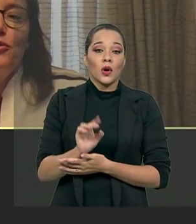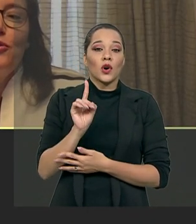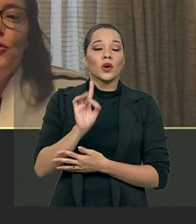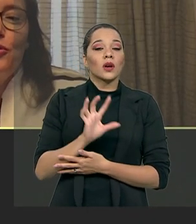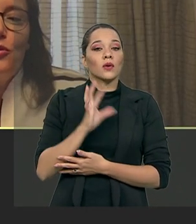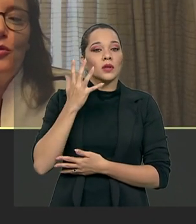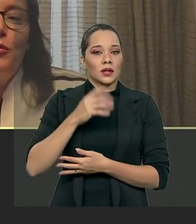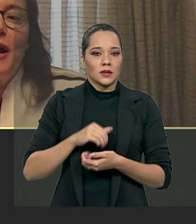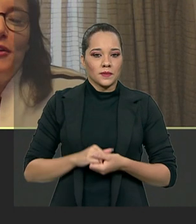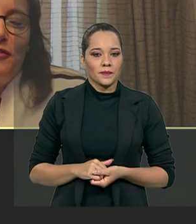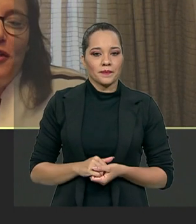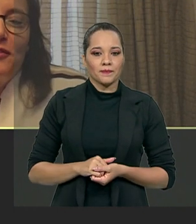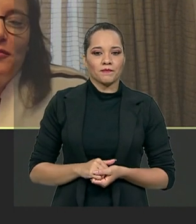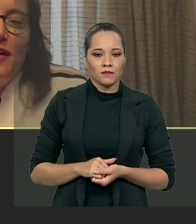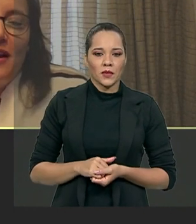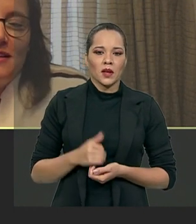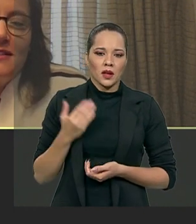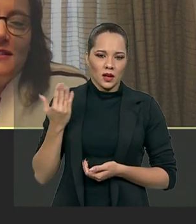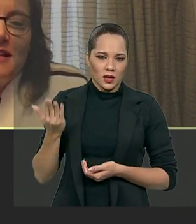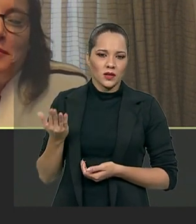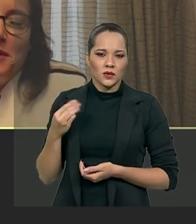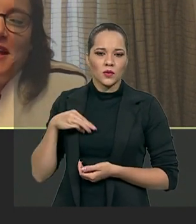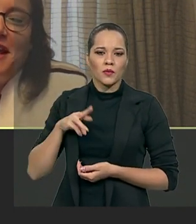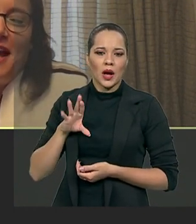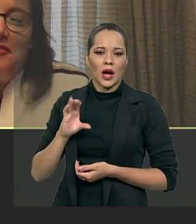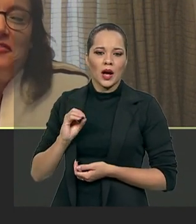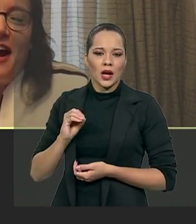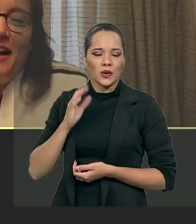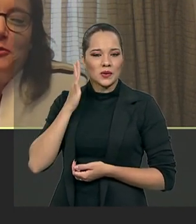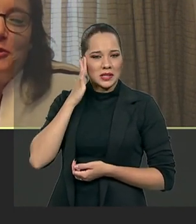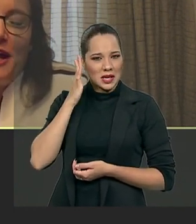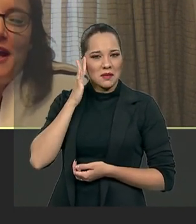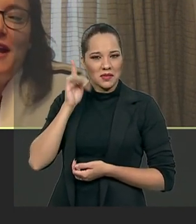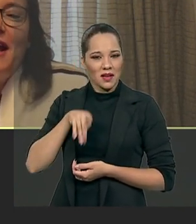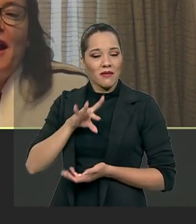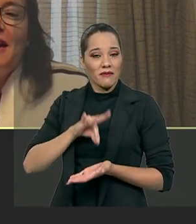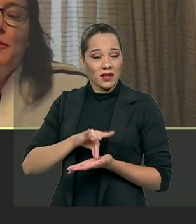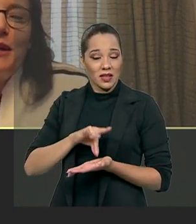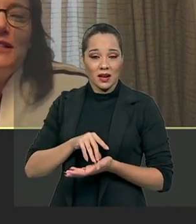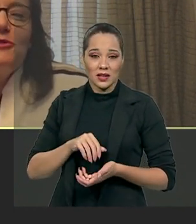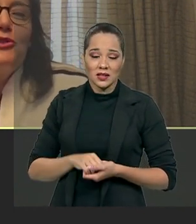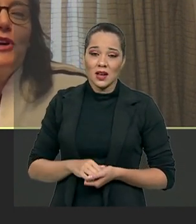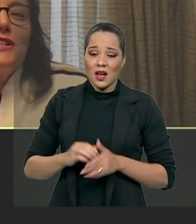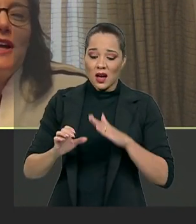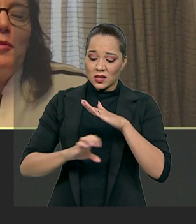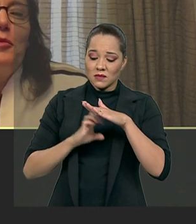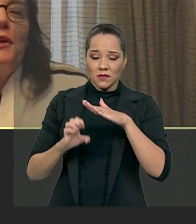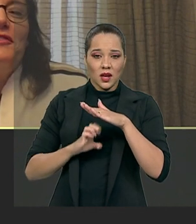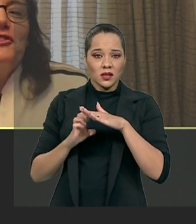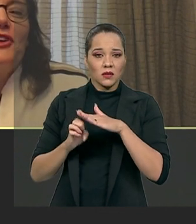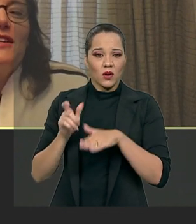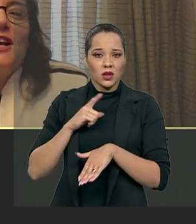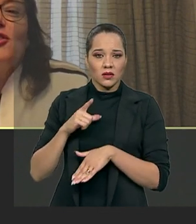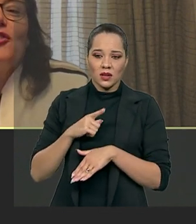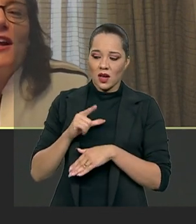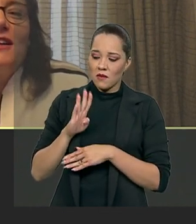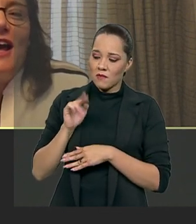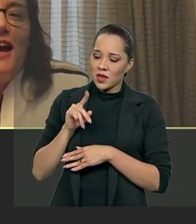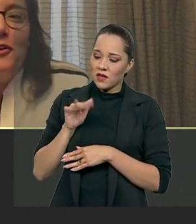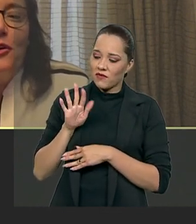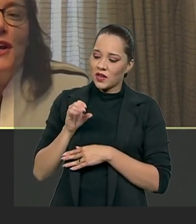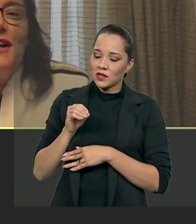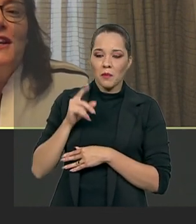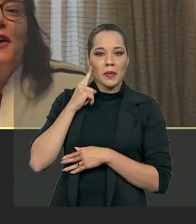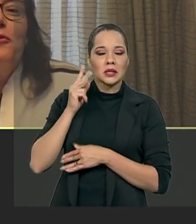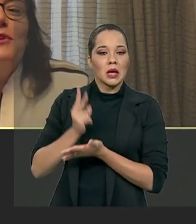isso o Mário sabe que é fato, as empresas quando recebem um benefício, elas acham